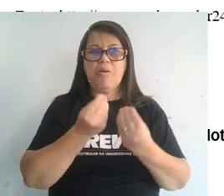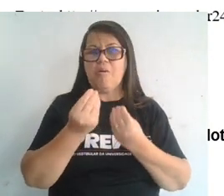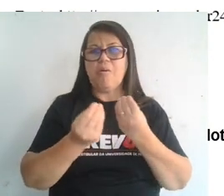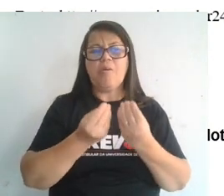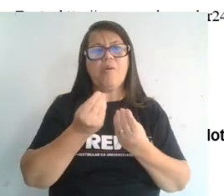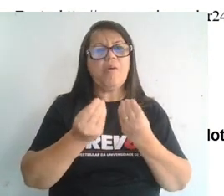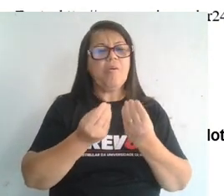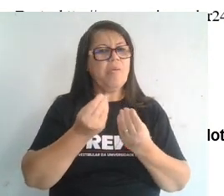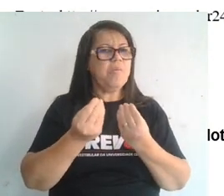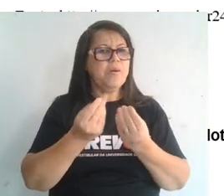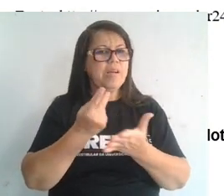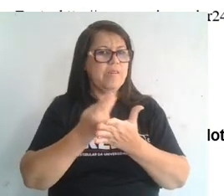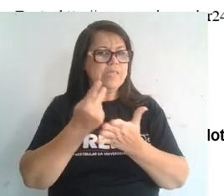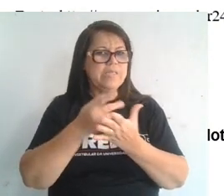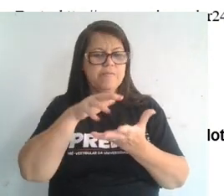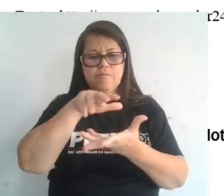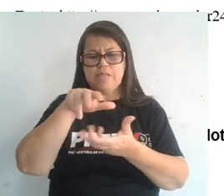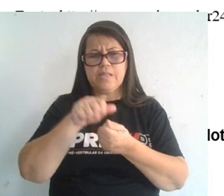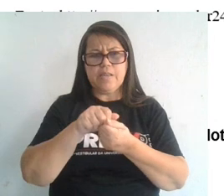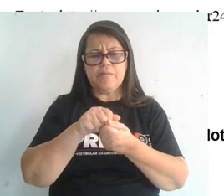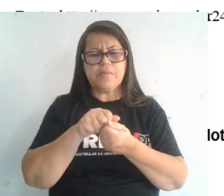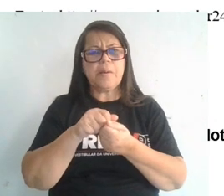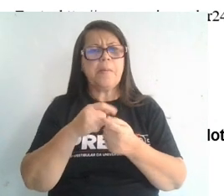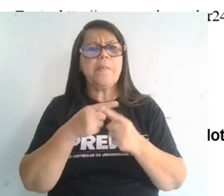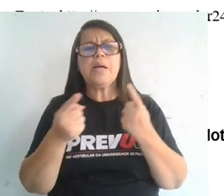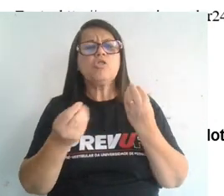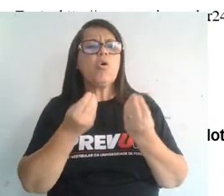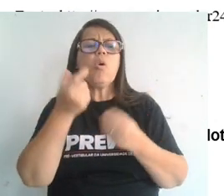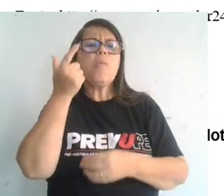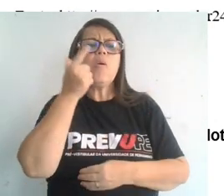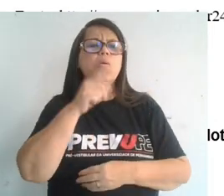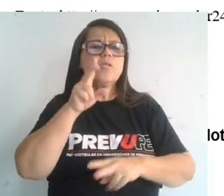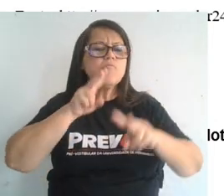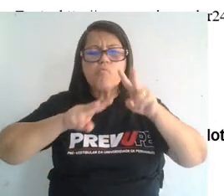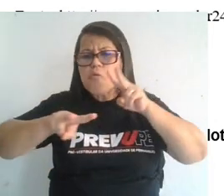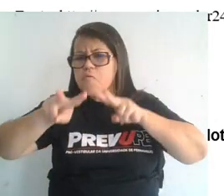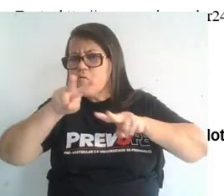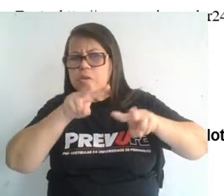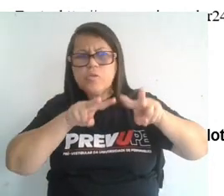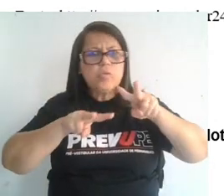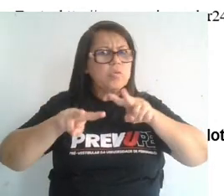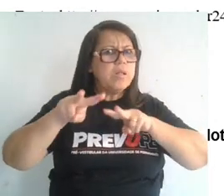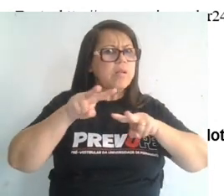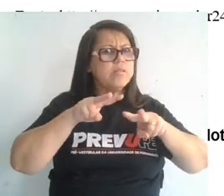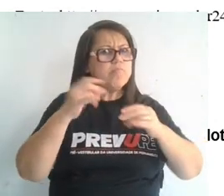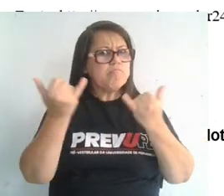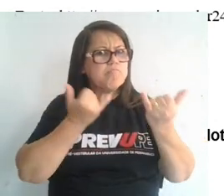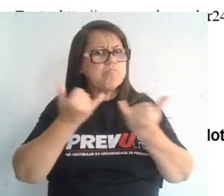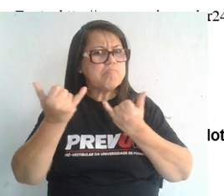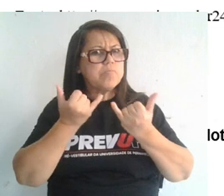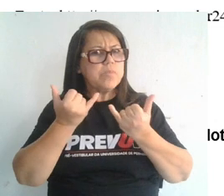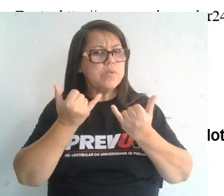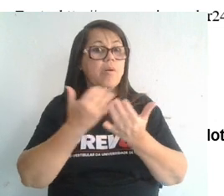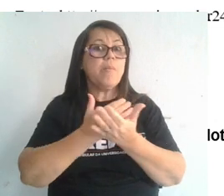é configurada. E como foi que da superfície eles conseguiram visualizar essa informação? A